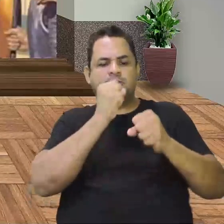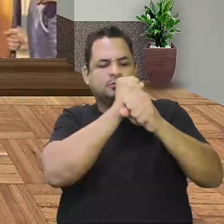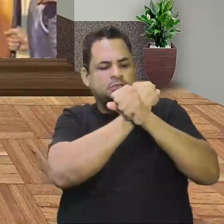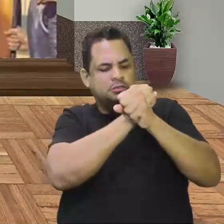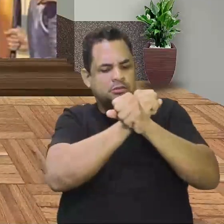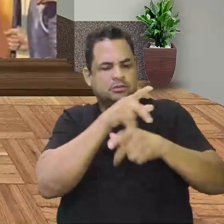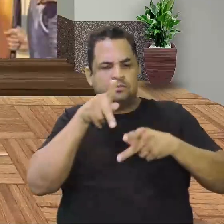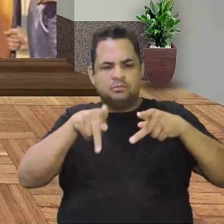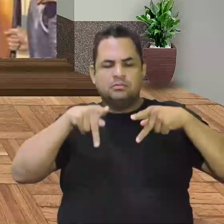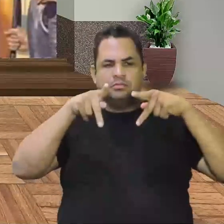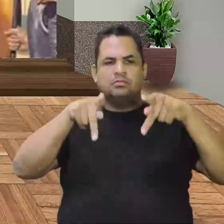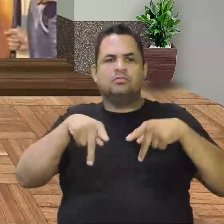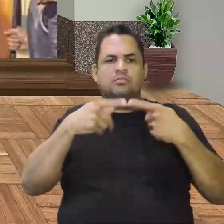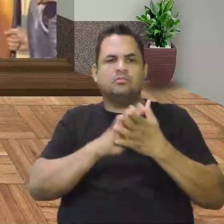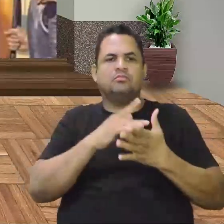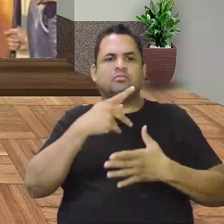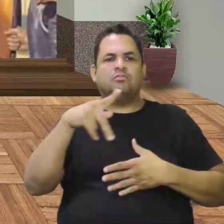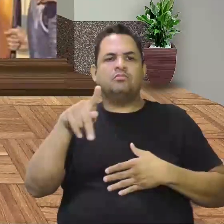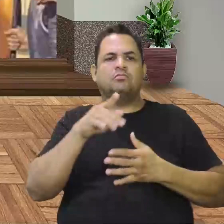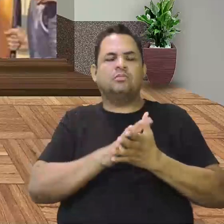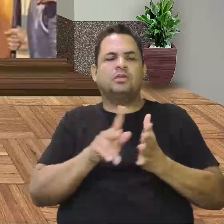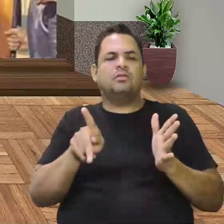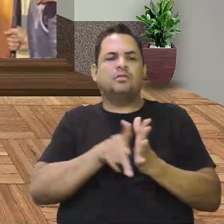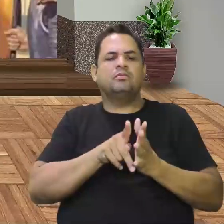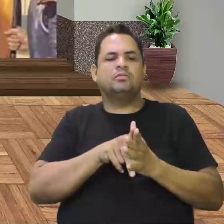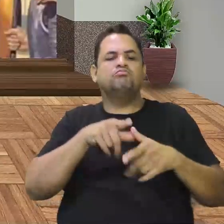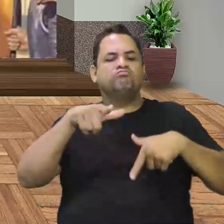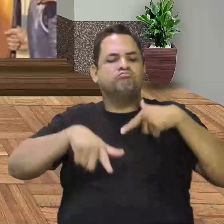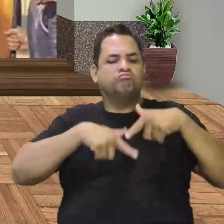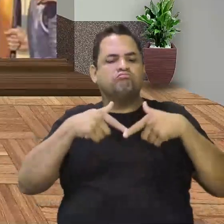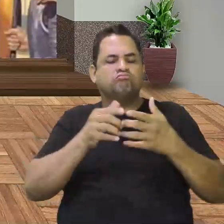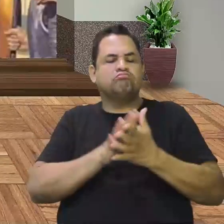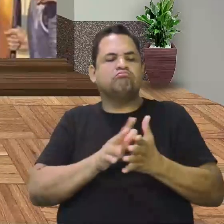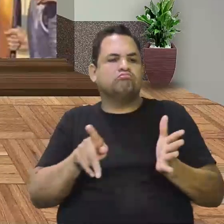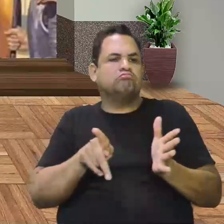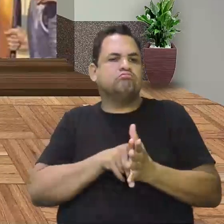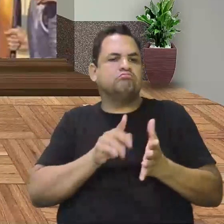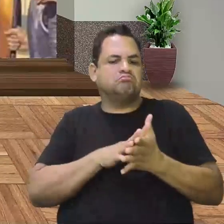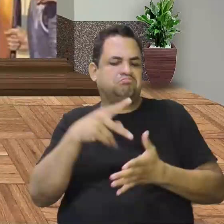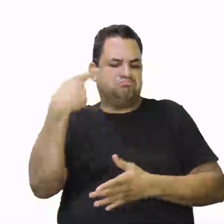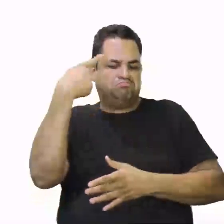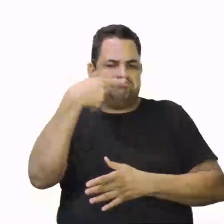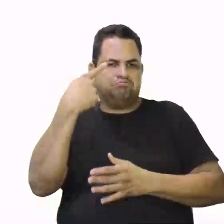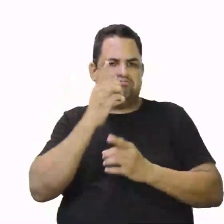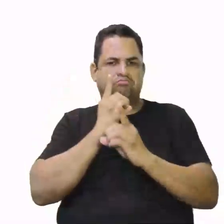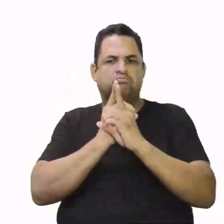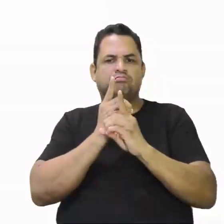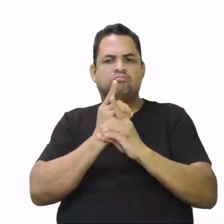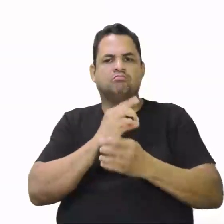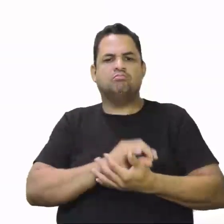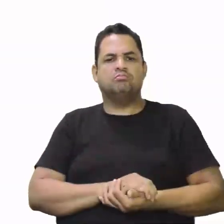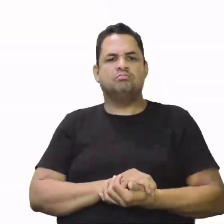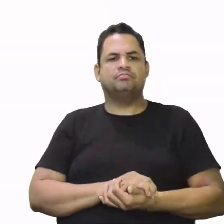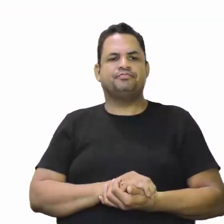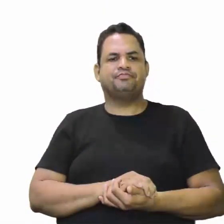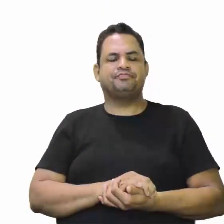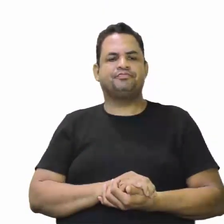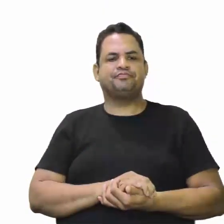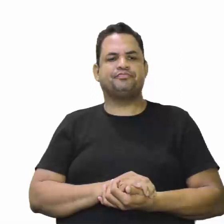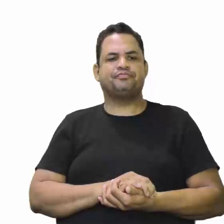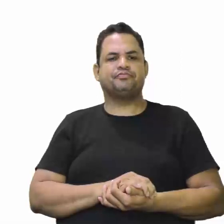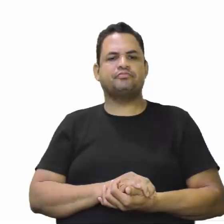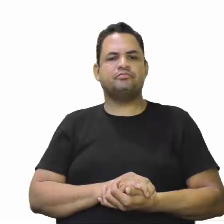povo, para que esse próprio povo trabalhasse para eles. Olha o que eles encontraram aí na tela. Eles